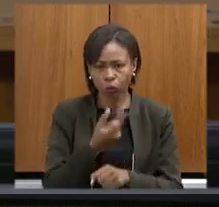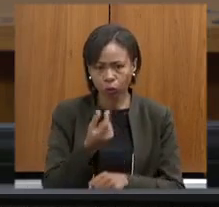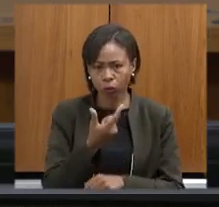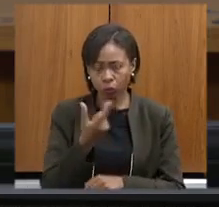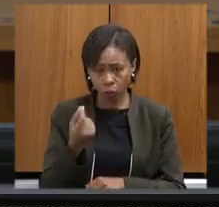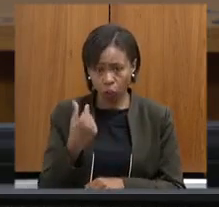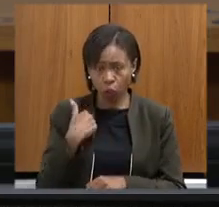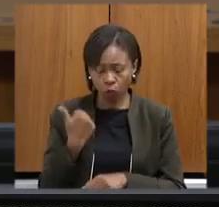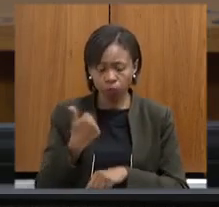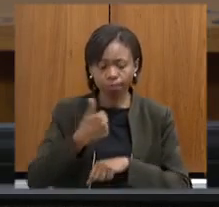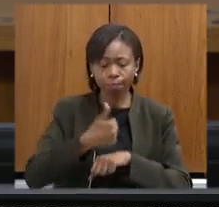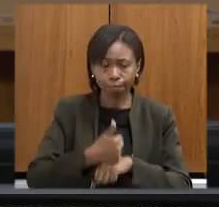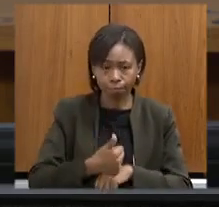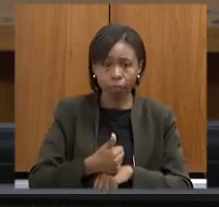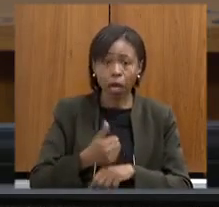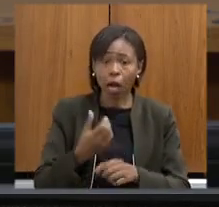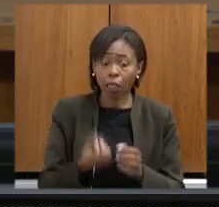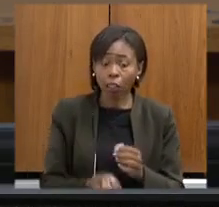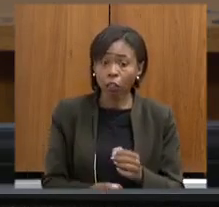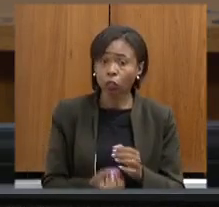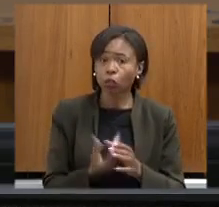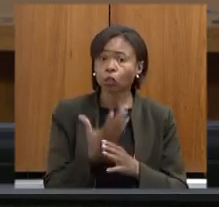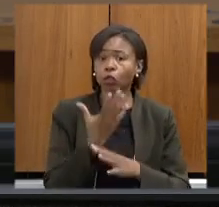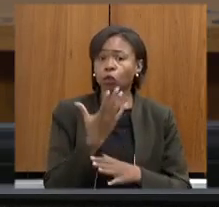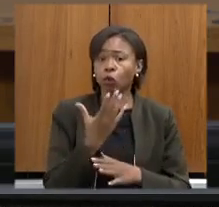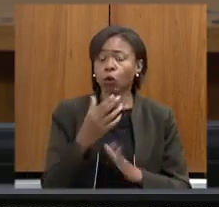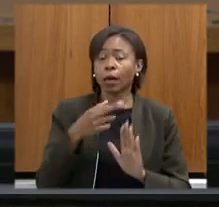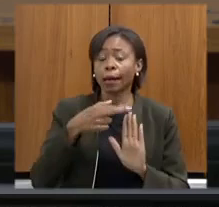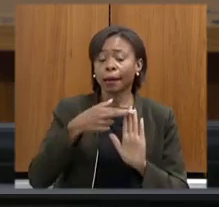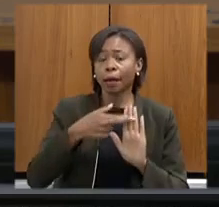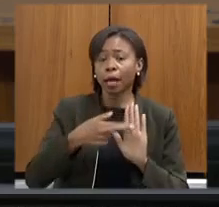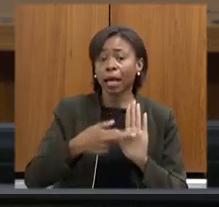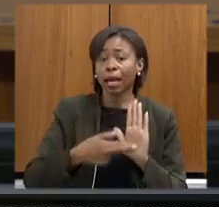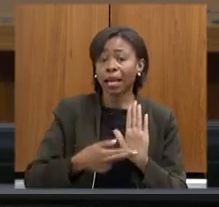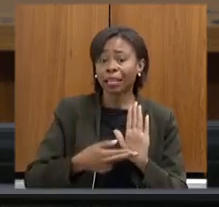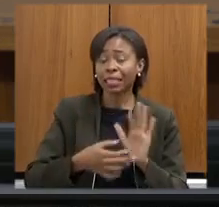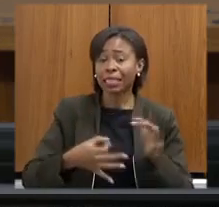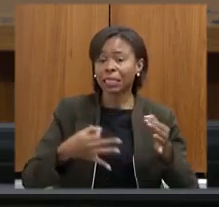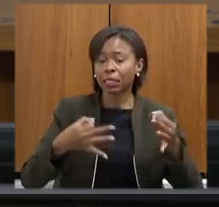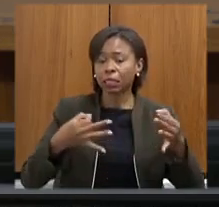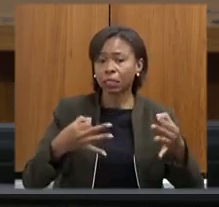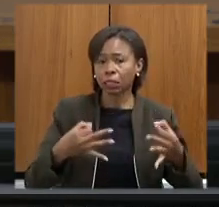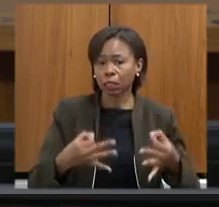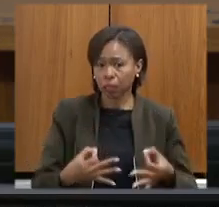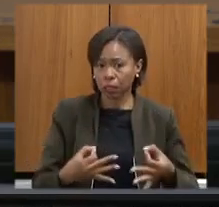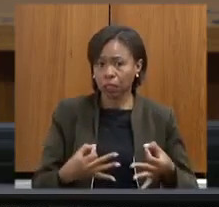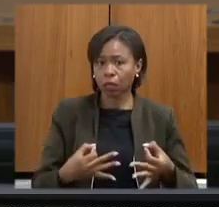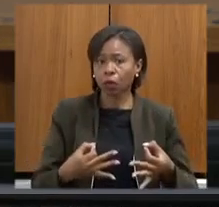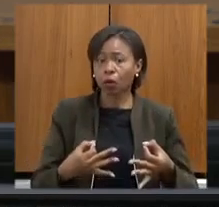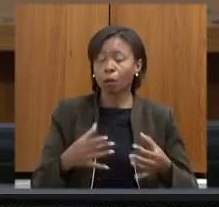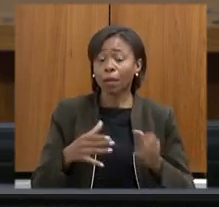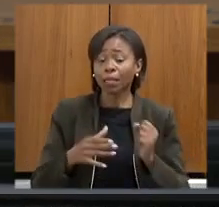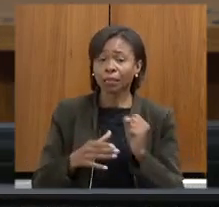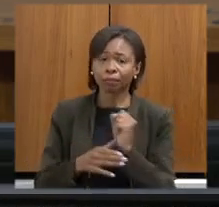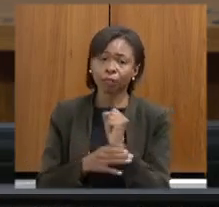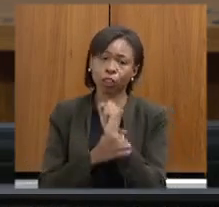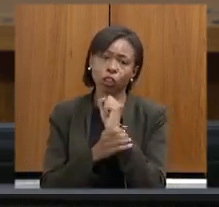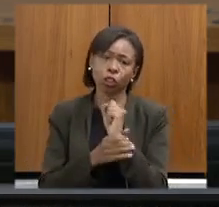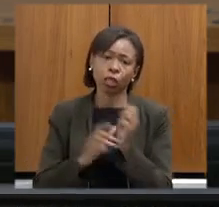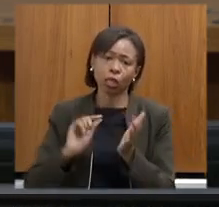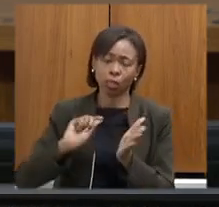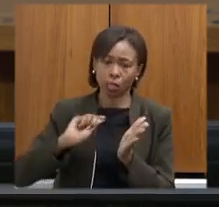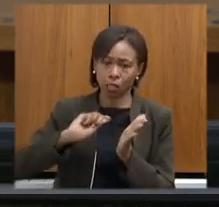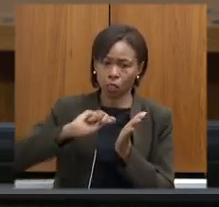nós estabelecemos critérios objetivos para garantia da assinatura